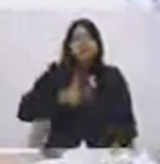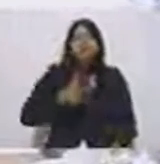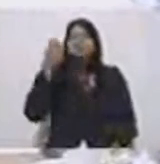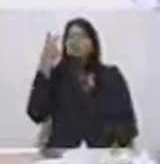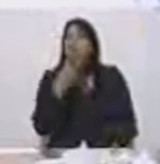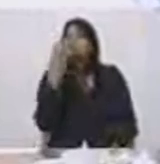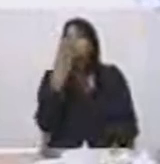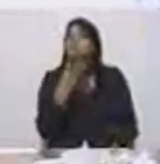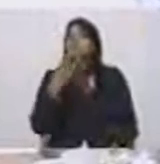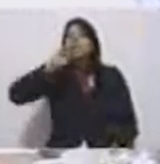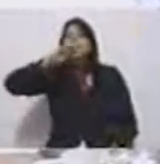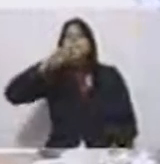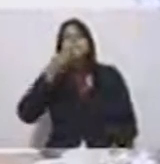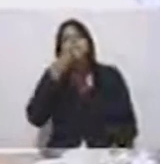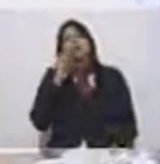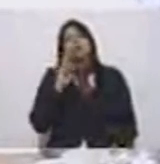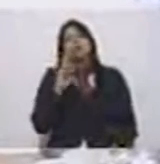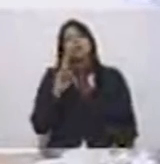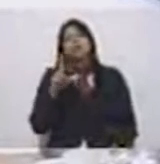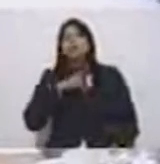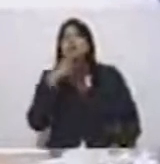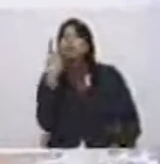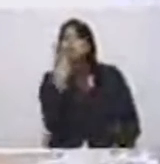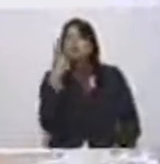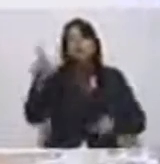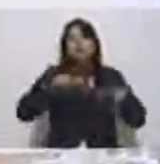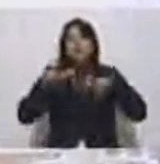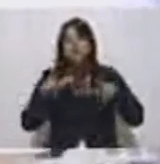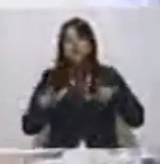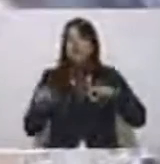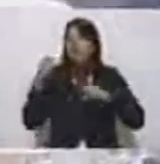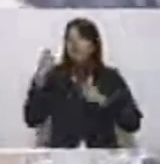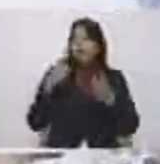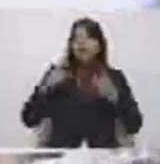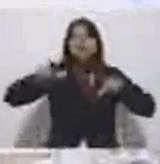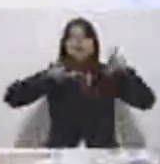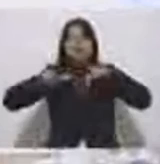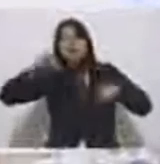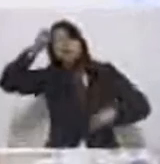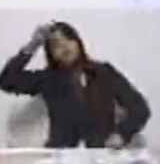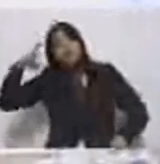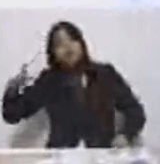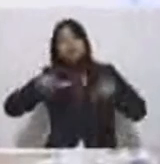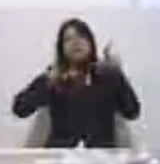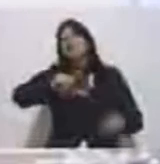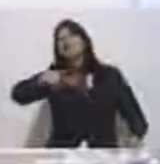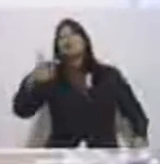tenham dois empregos, senhor presidente, dois empregos, porque ele não trabalha na prefeitura, ele tem condição de trabalhar em outro lugar.